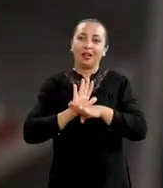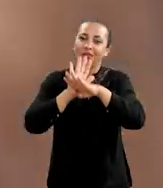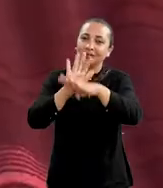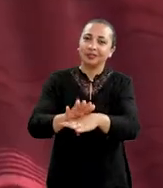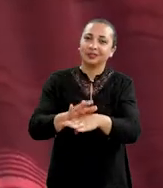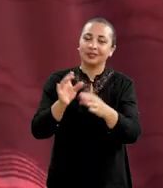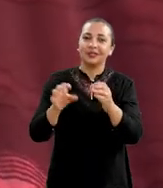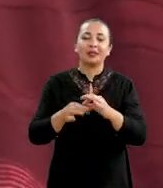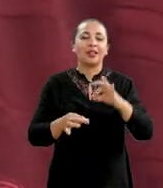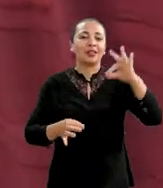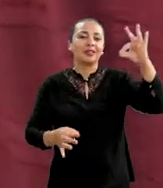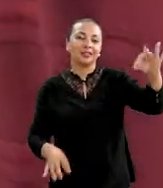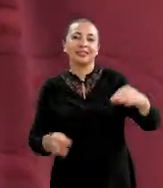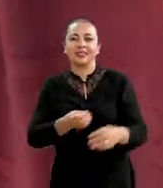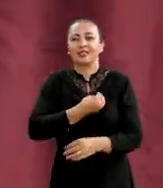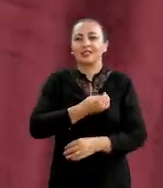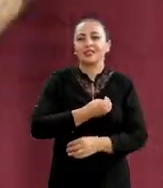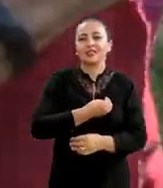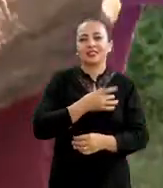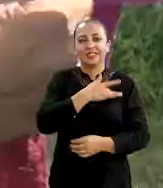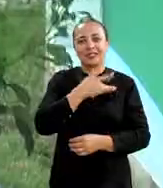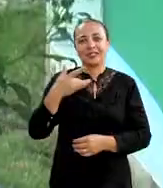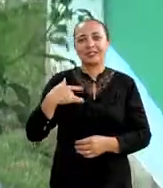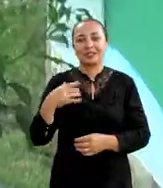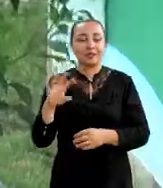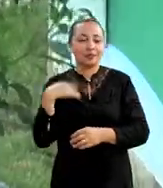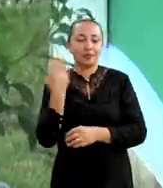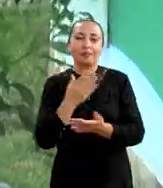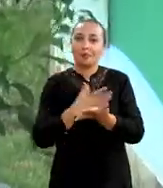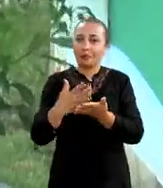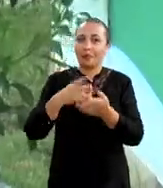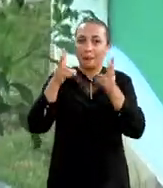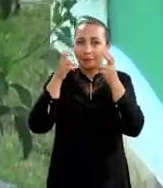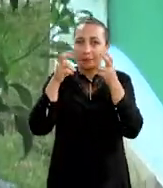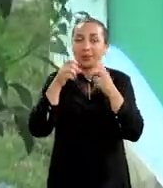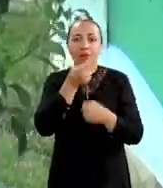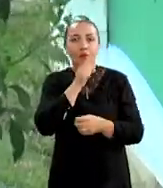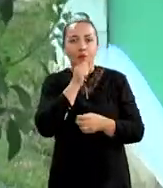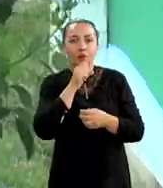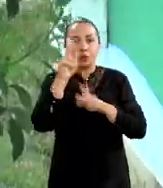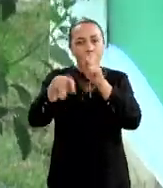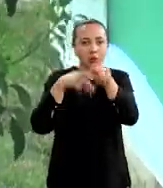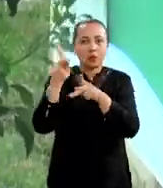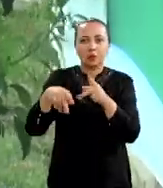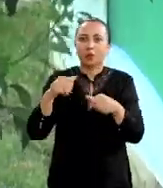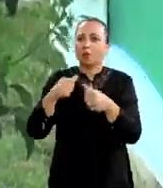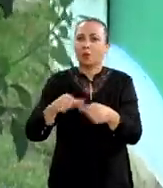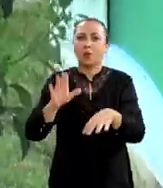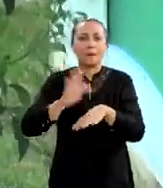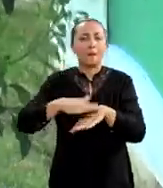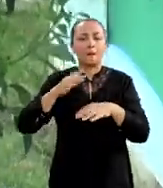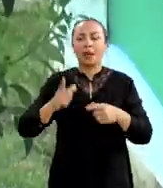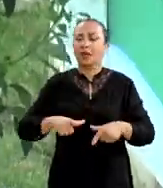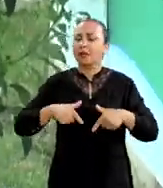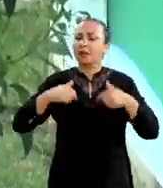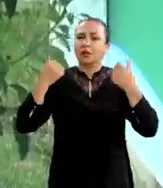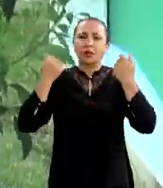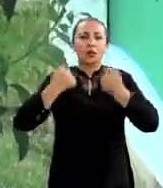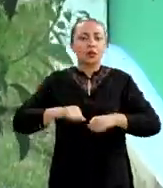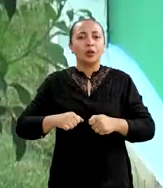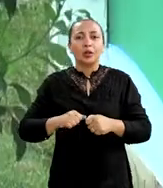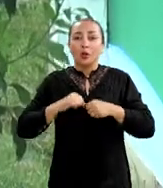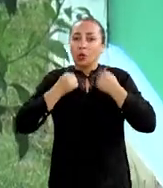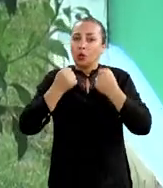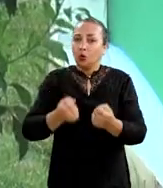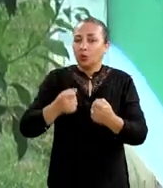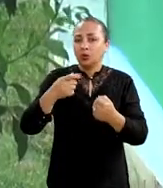contribuindo com a longevidade saudável. A gente começa a perceber que o envelhecimento populacional tornou-se um dos maiores desafios da saúde